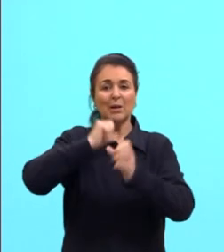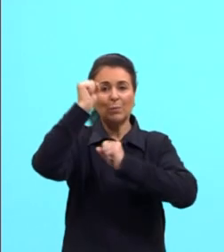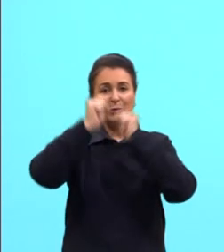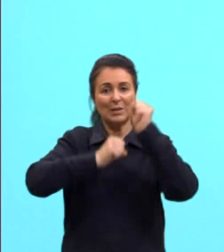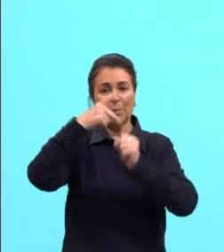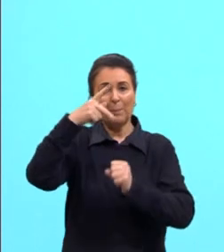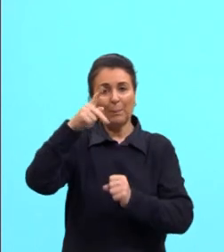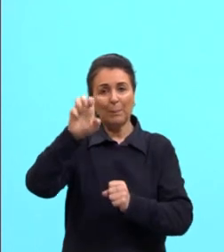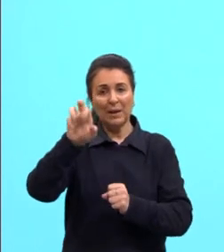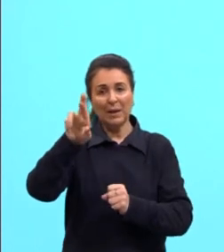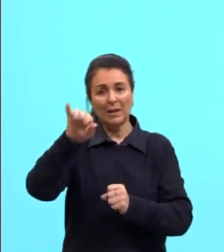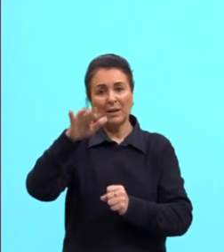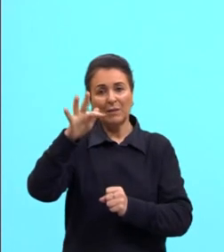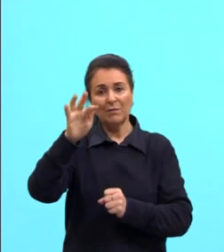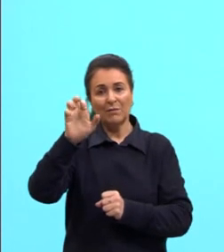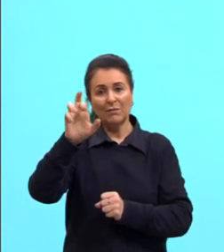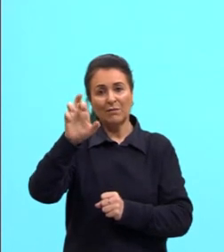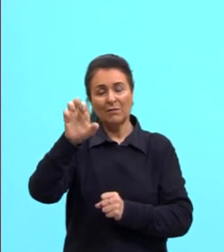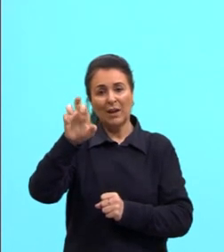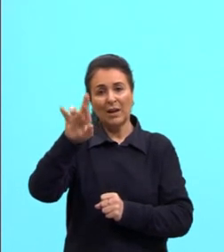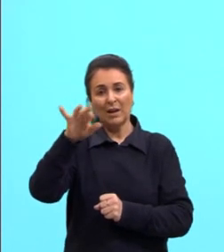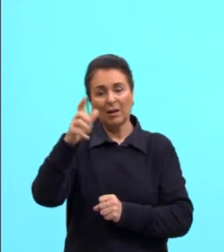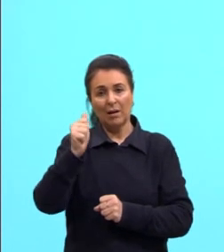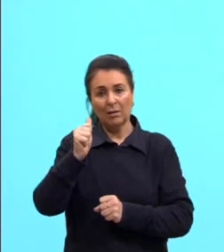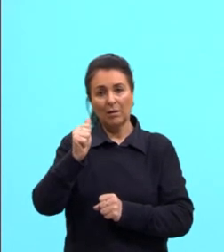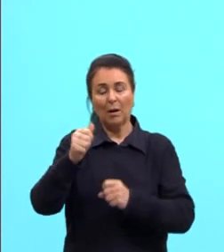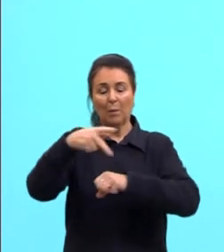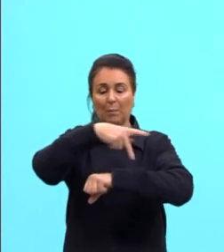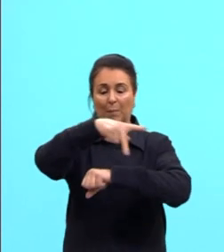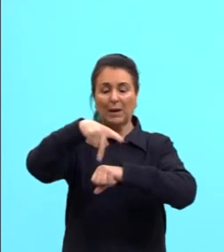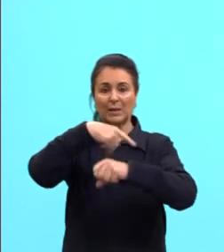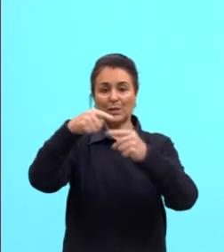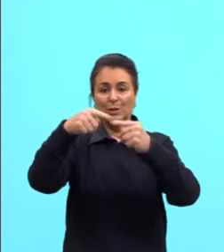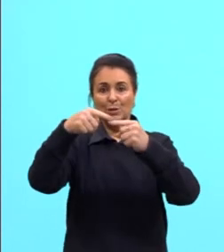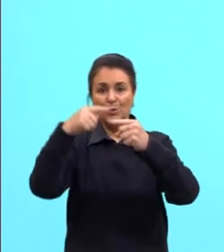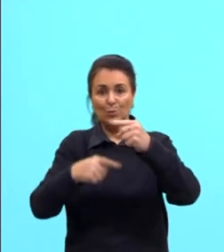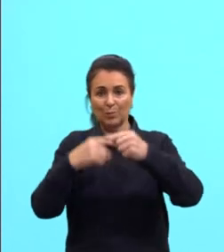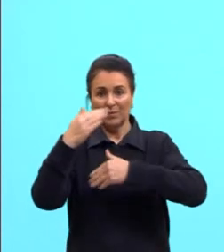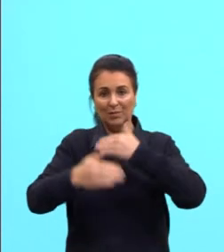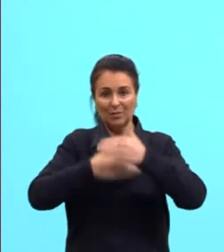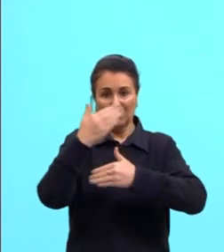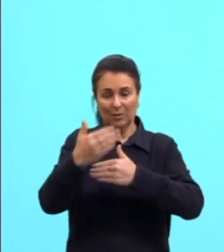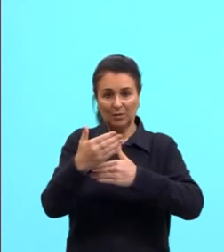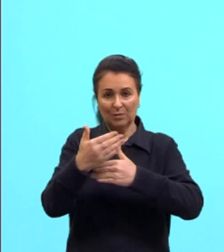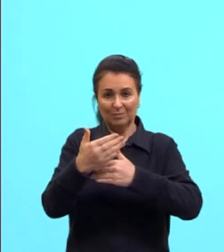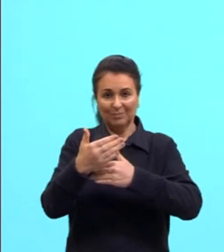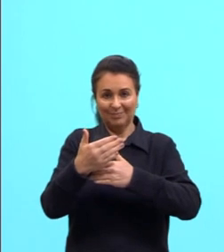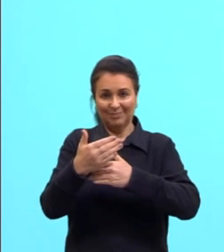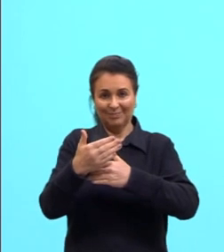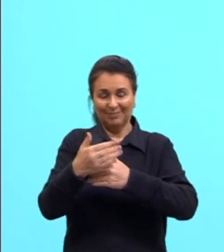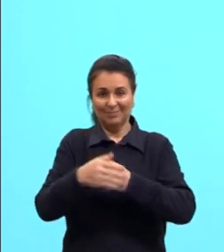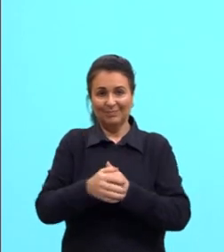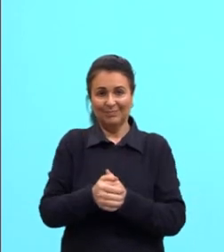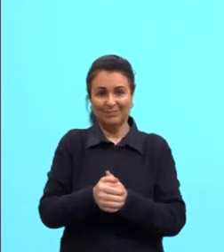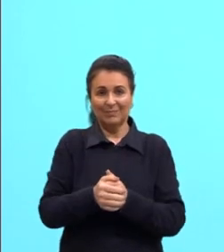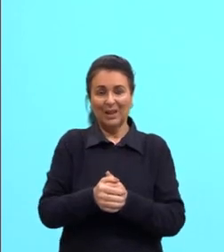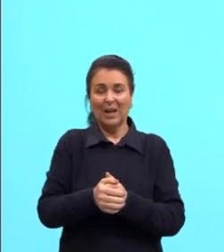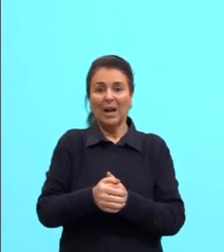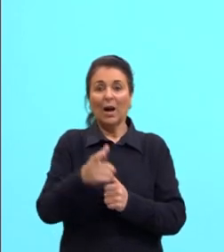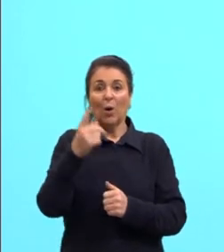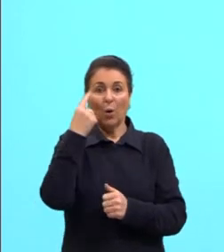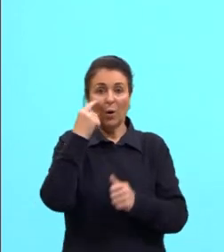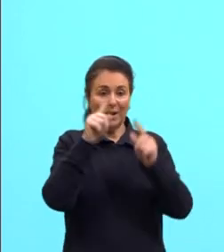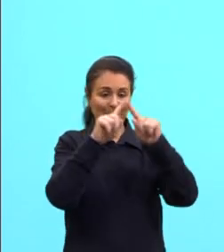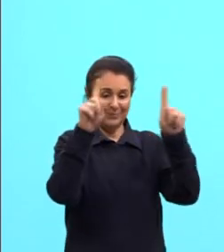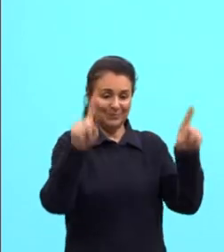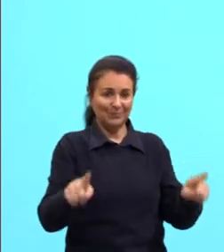em países subdesenvolvidos. Não tem um grande pensamento em relação a isso. E aí aqui está